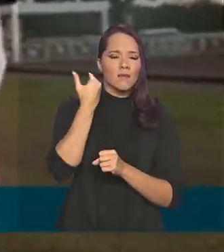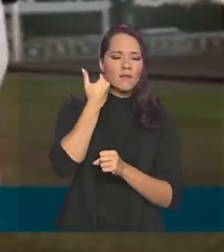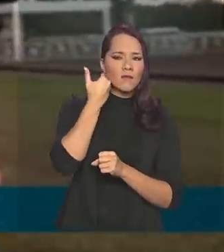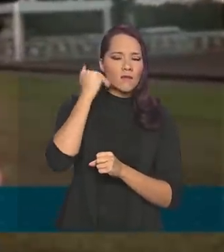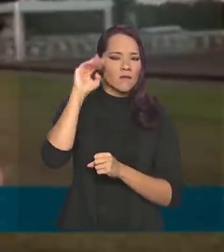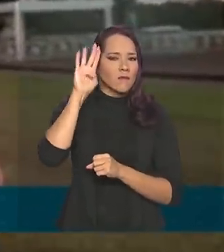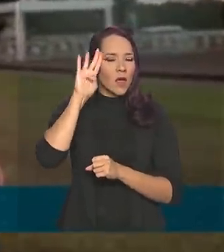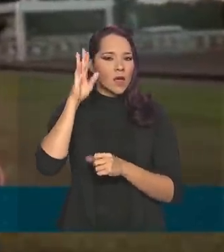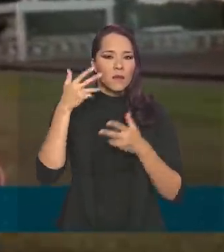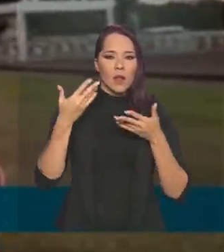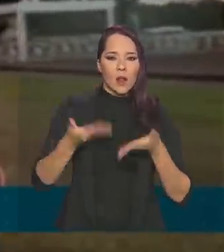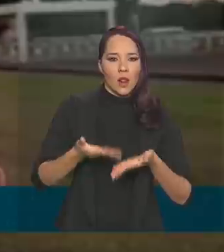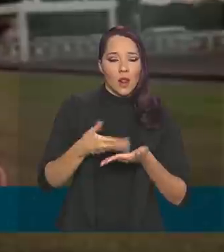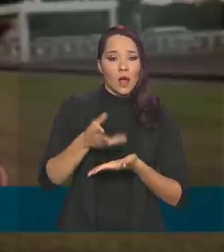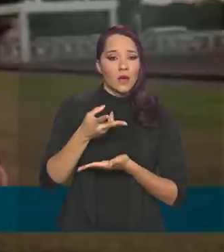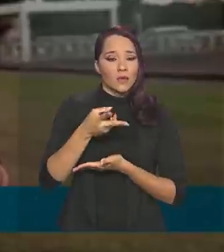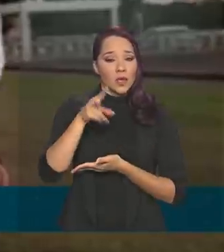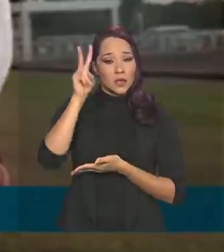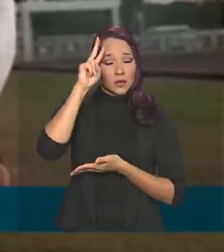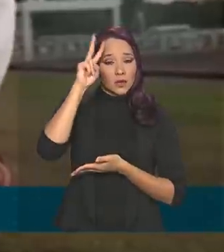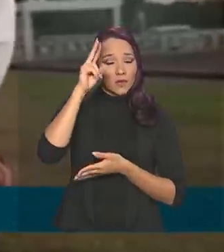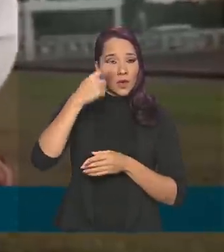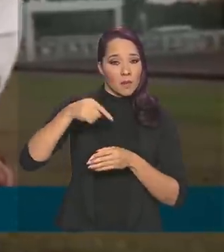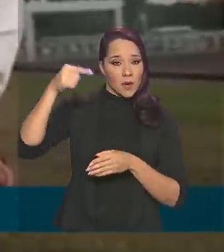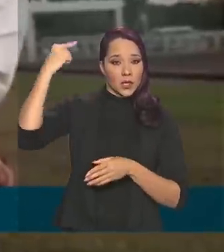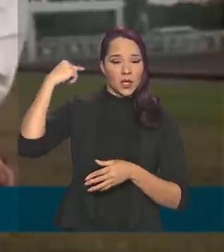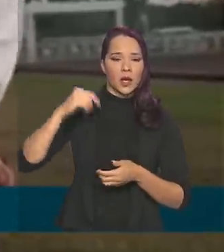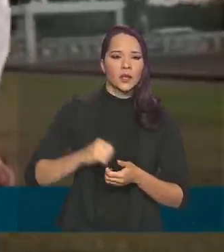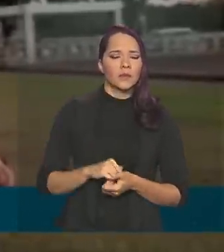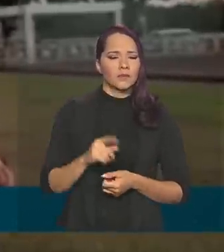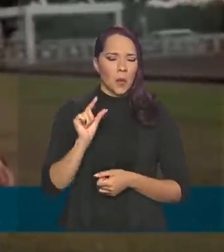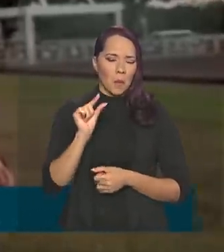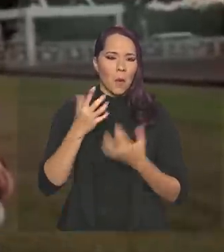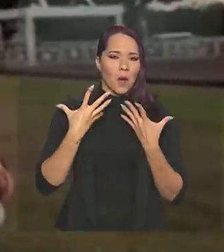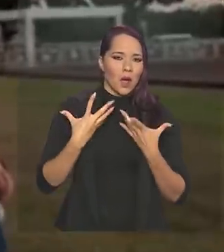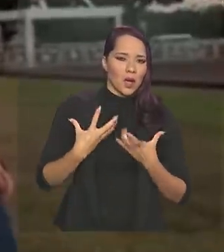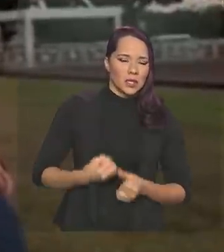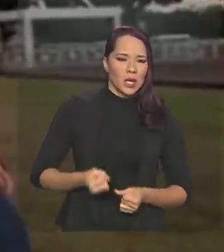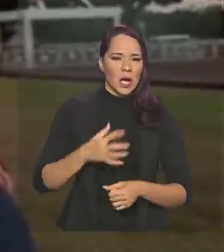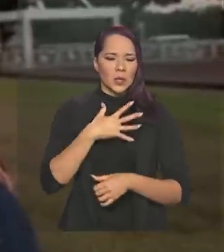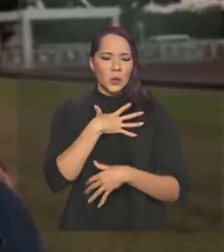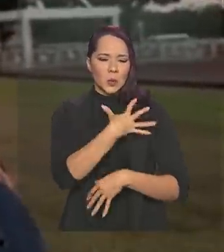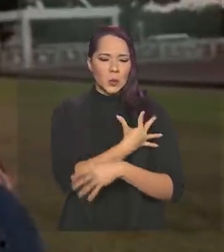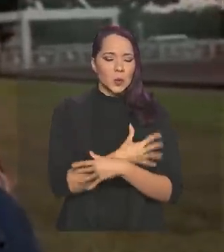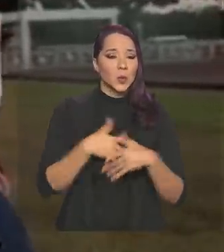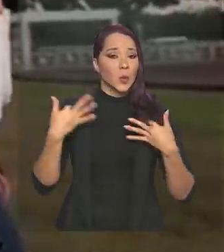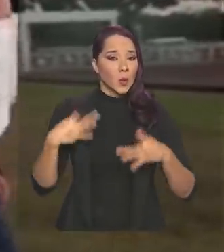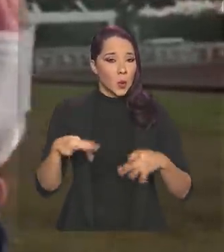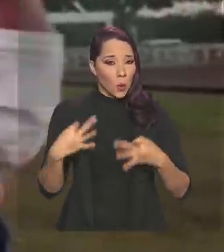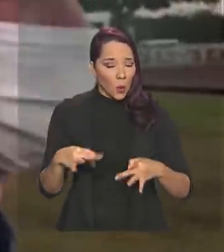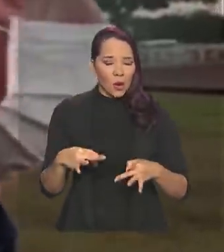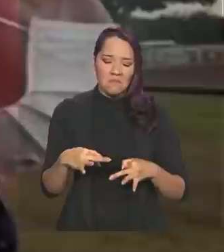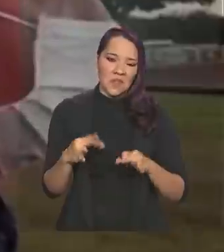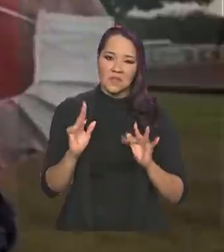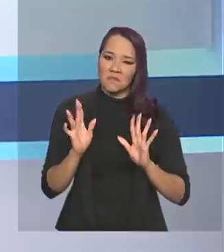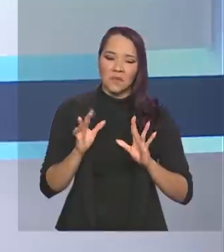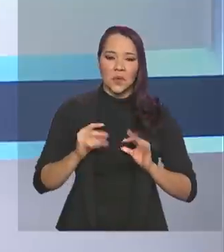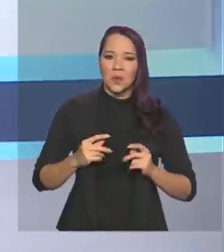na segunda-feira, retrasada, 38 graus, um pouco de cansaço, umas dores musculares e, no resto, tudo bem.